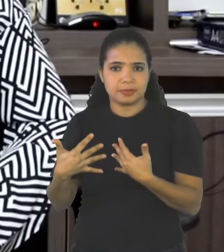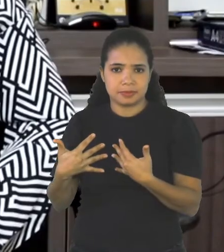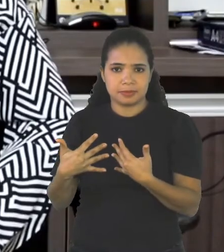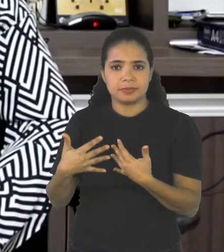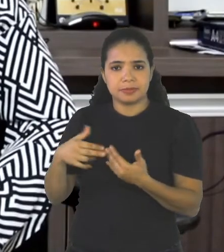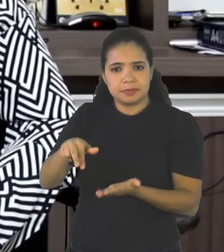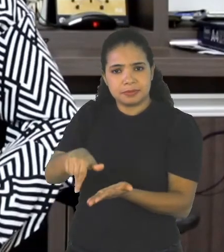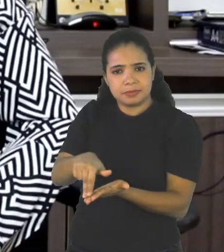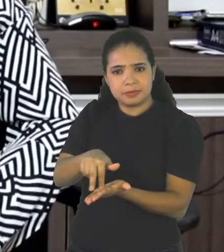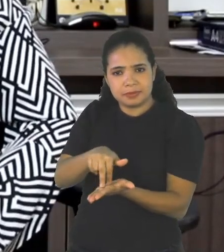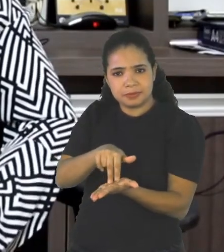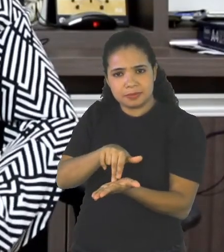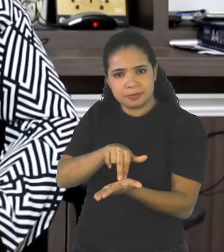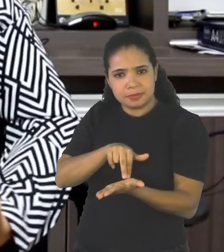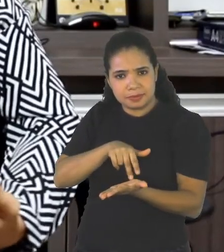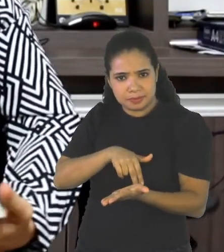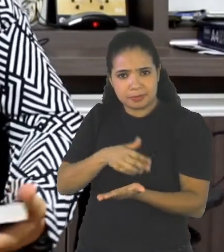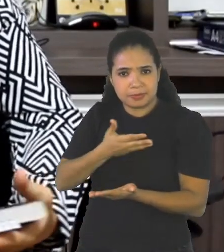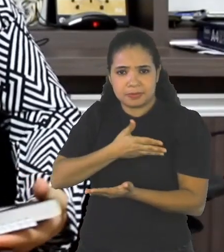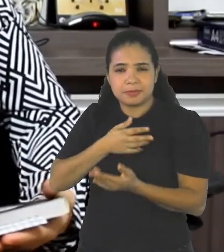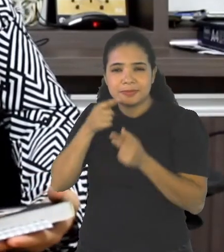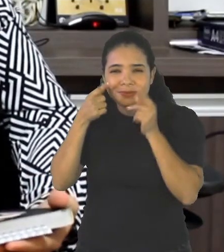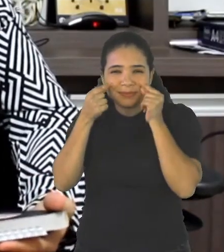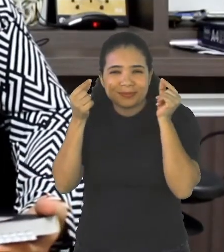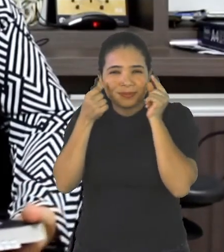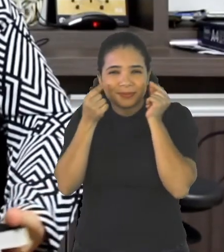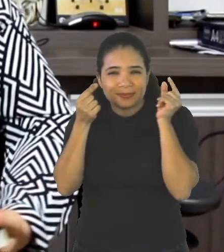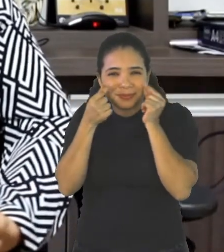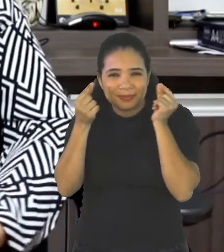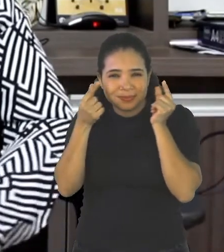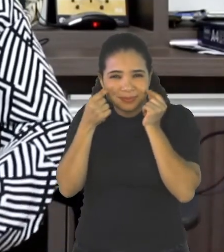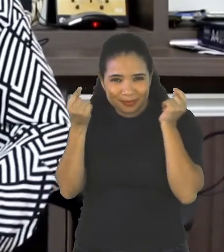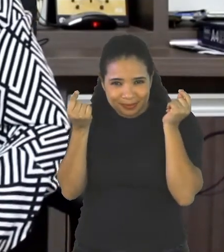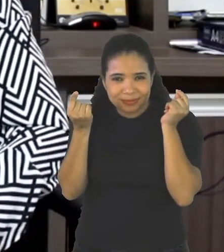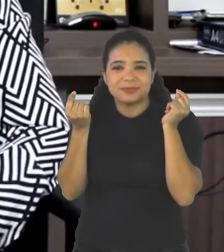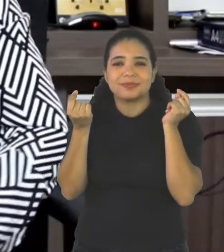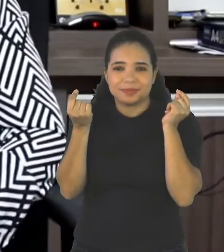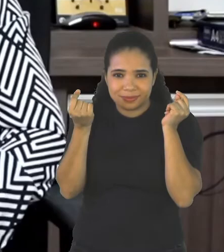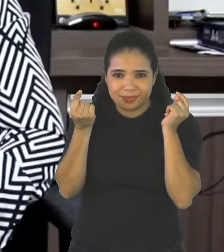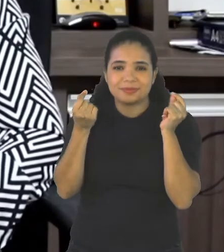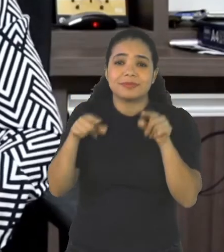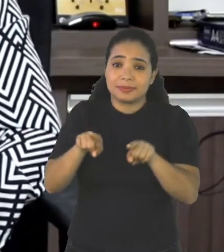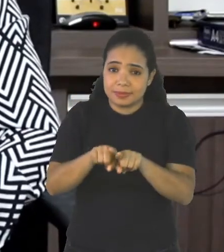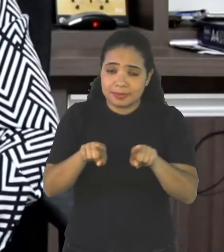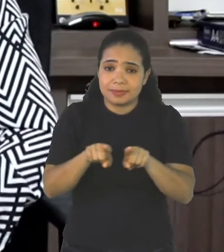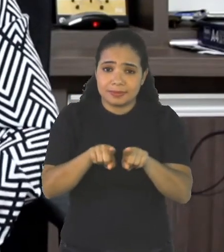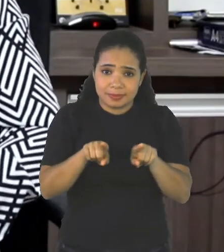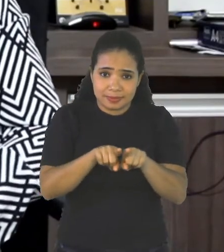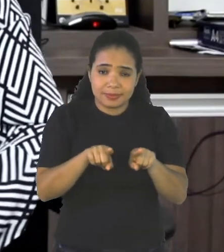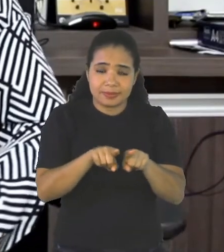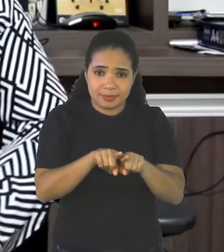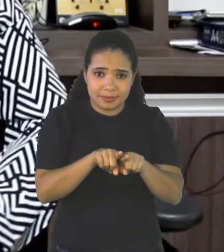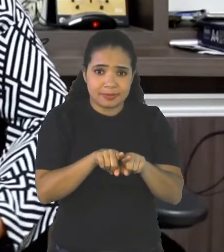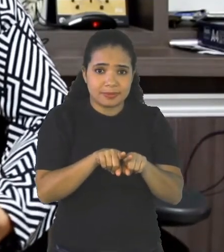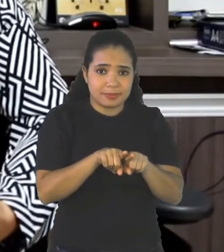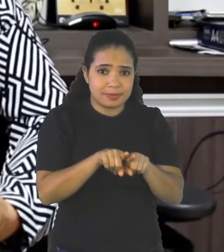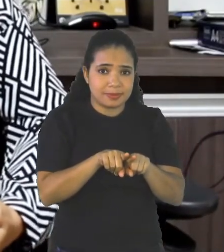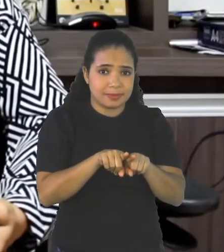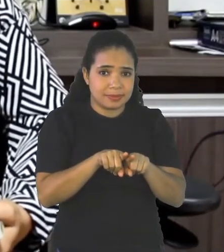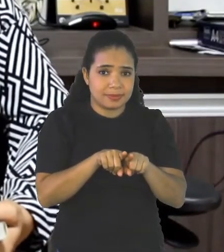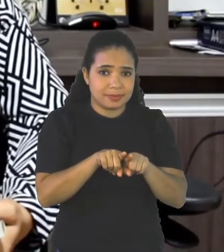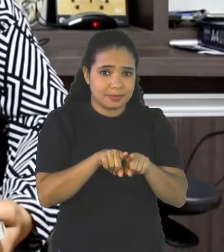Jackson When He Was A Child And Heal The World Is Another Invitation Michael Jackson